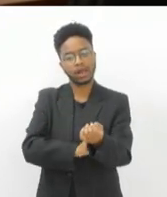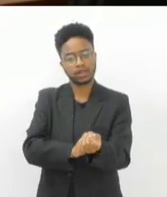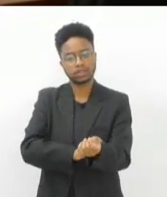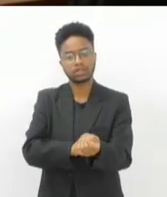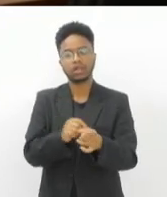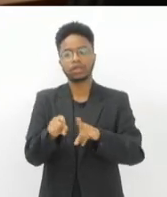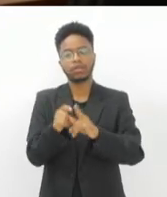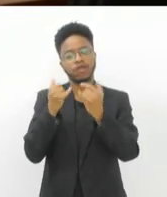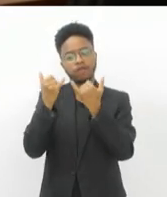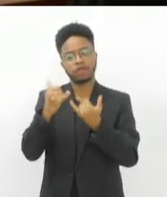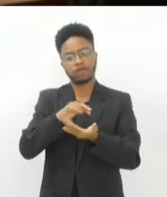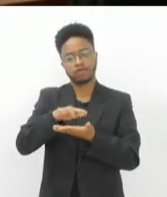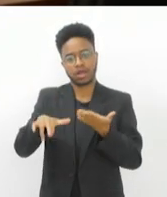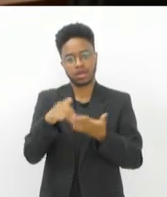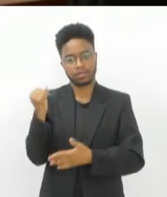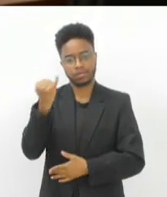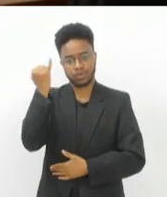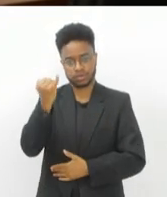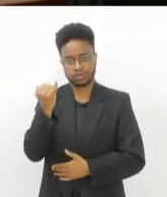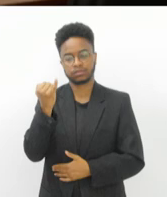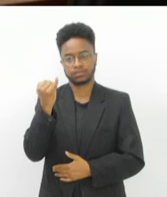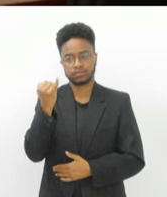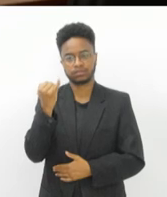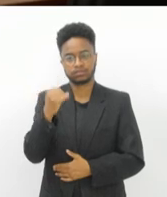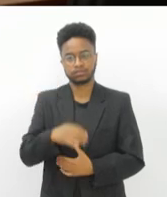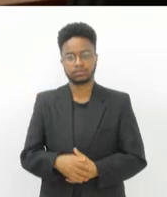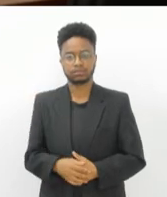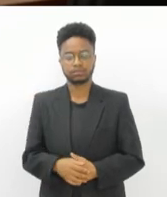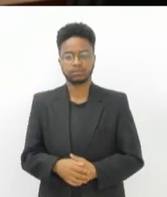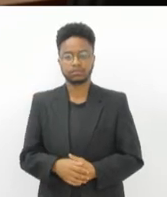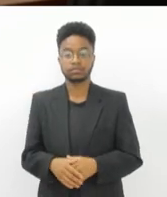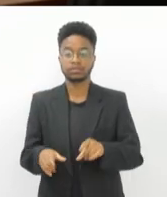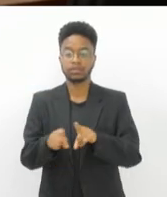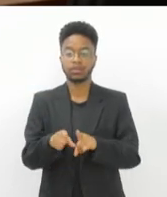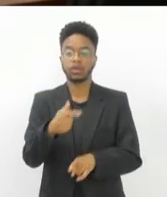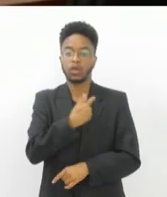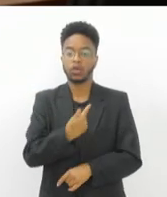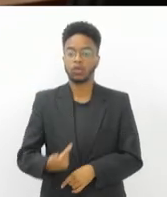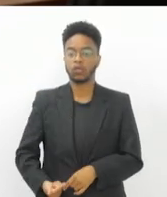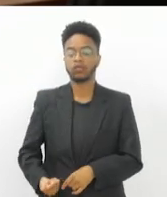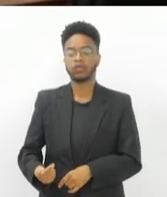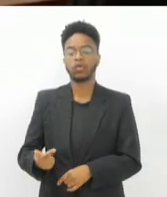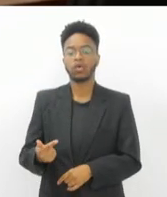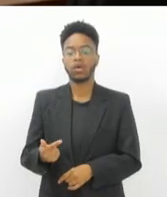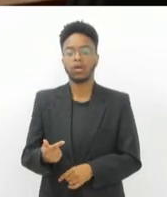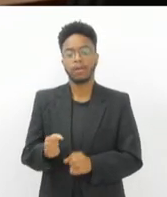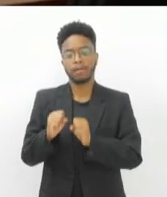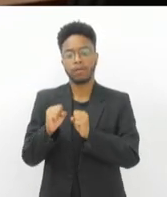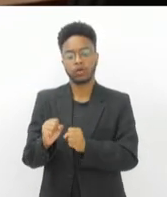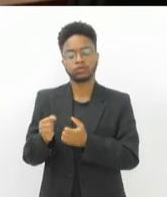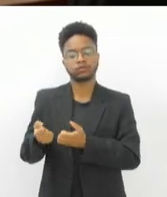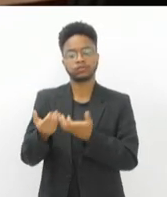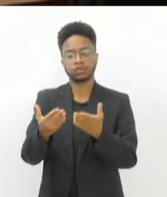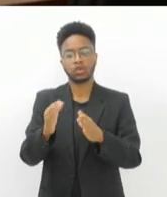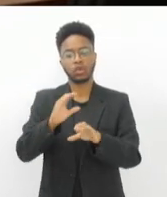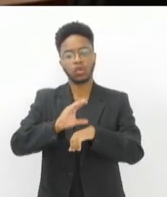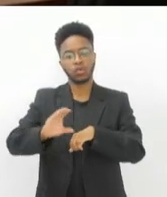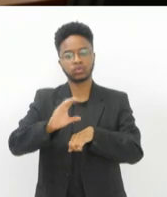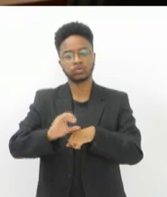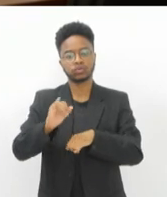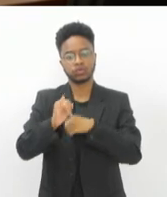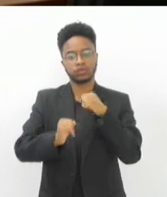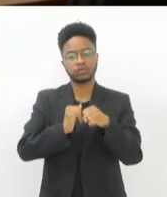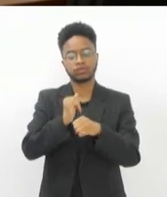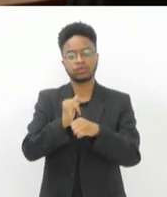informações, diversas informações importantes aí do usuário. E o governo do Estado também pode passar a ofertar curso de informática gratuito